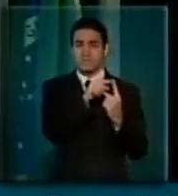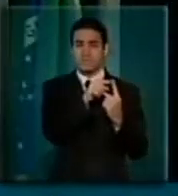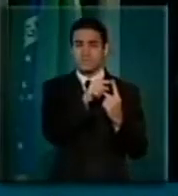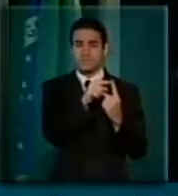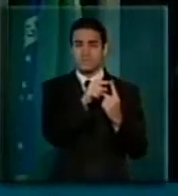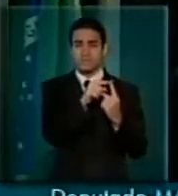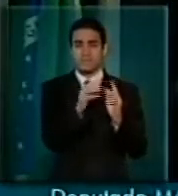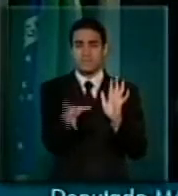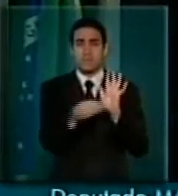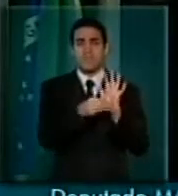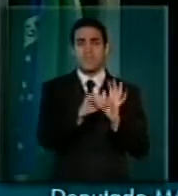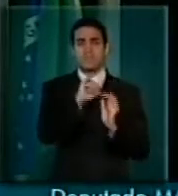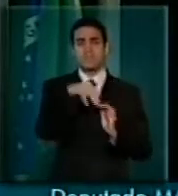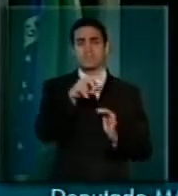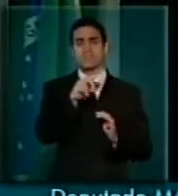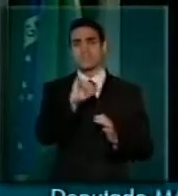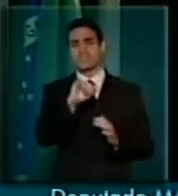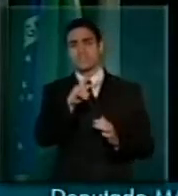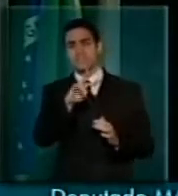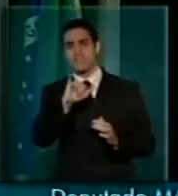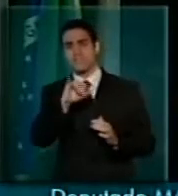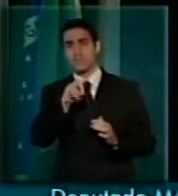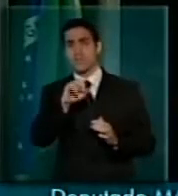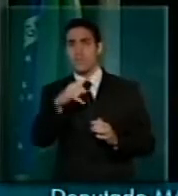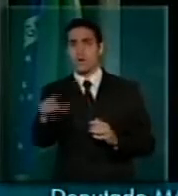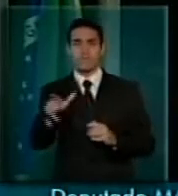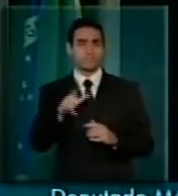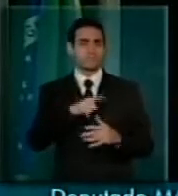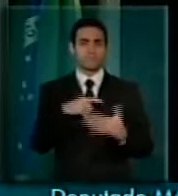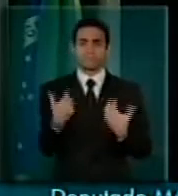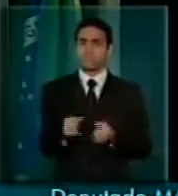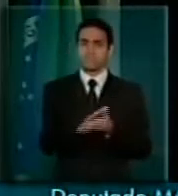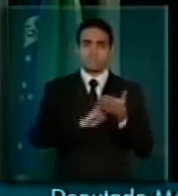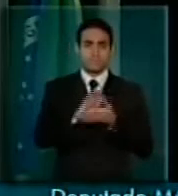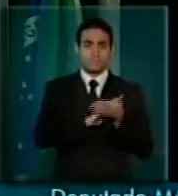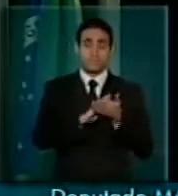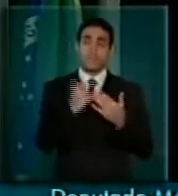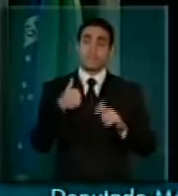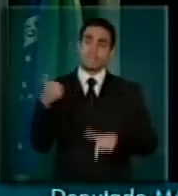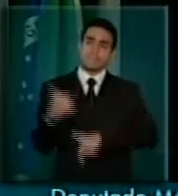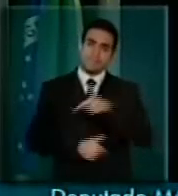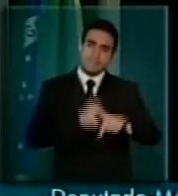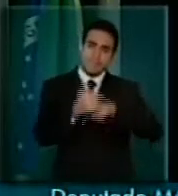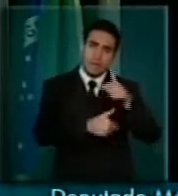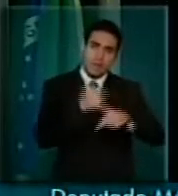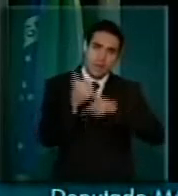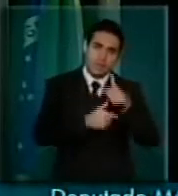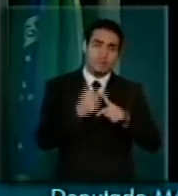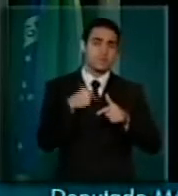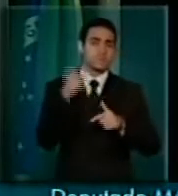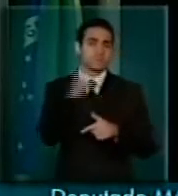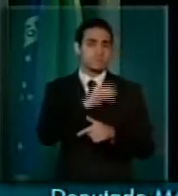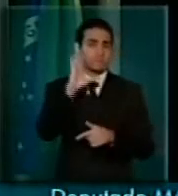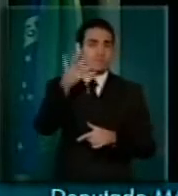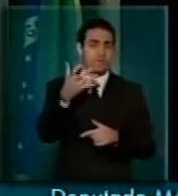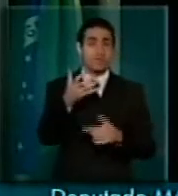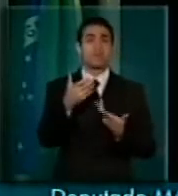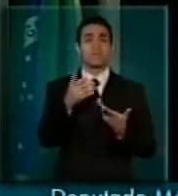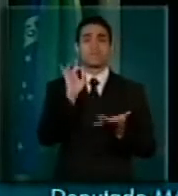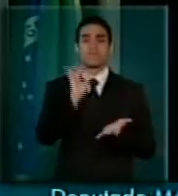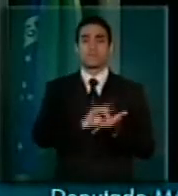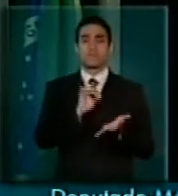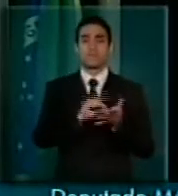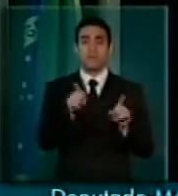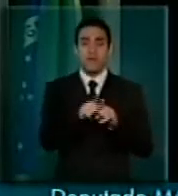trabalhamos para que esta questão fosse equacionada e conseguimos, através de uma reestimativa de